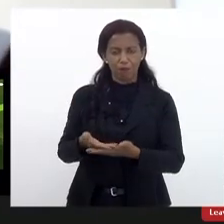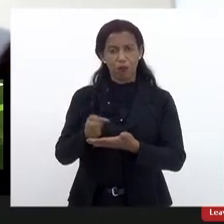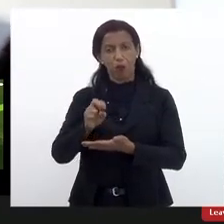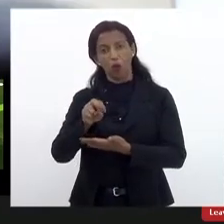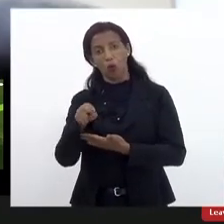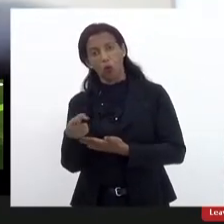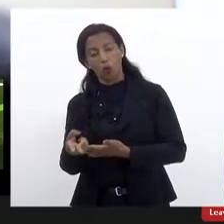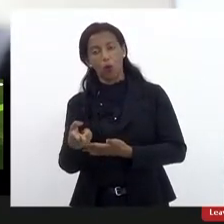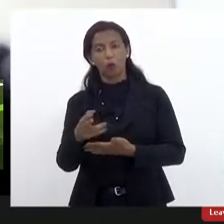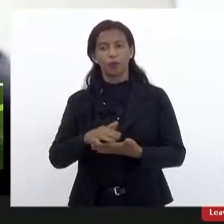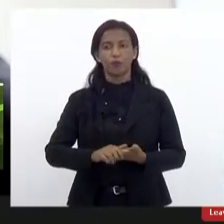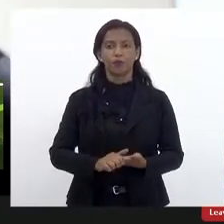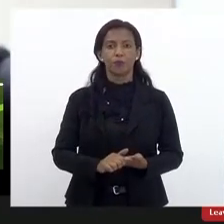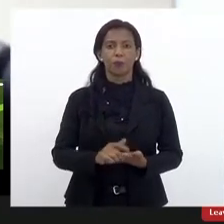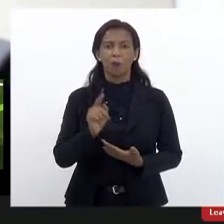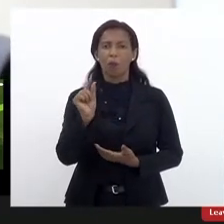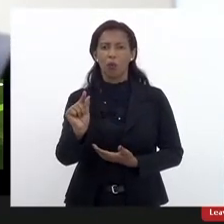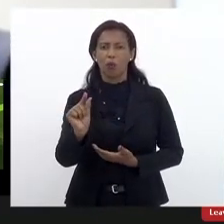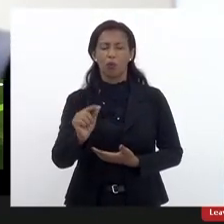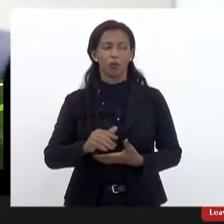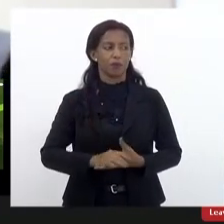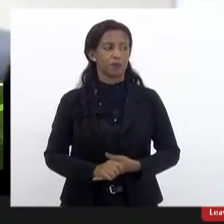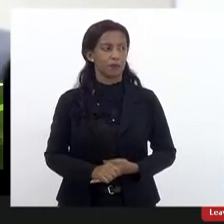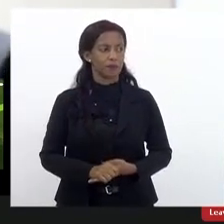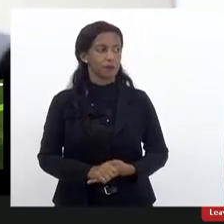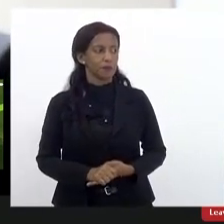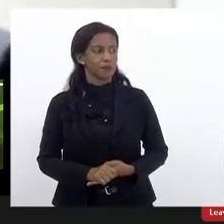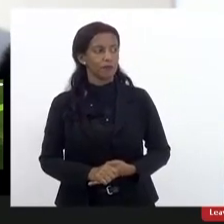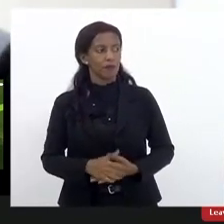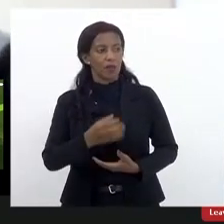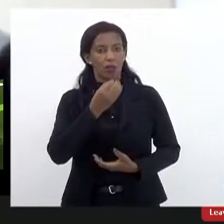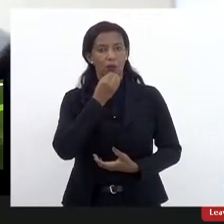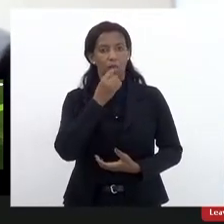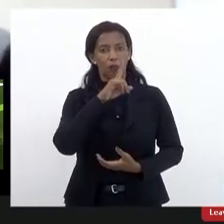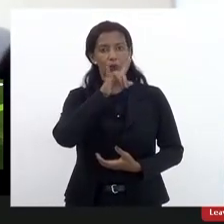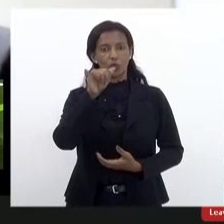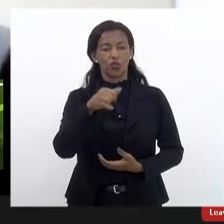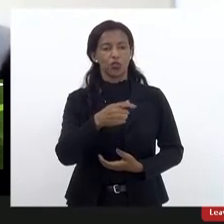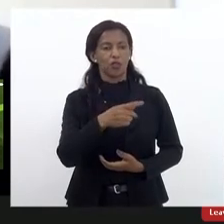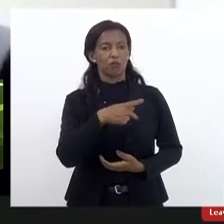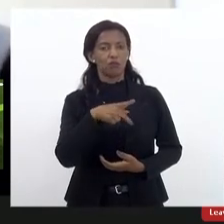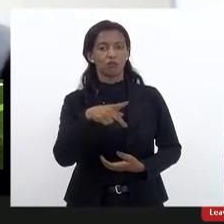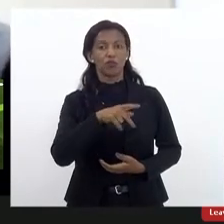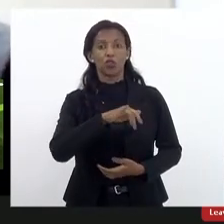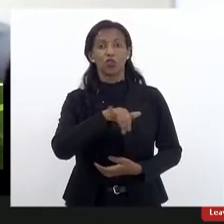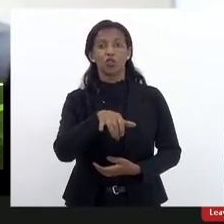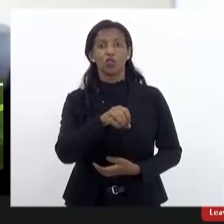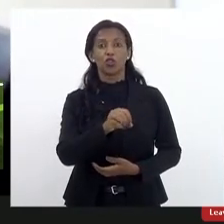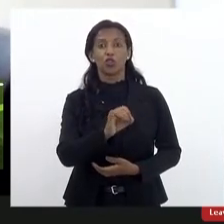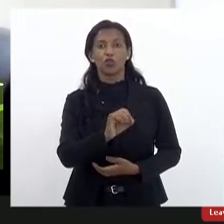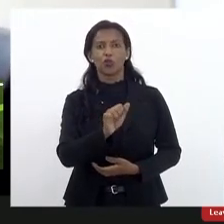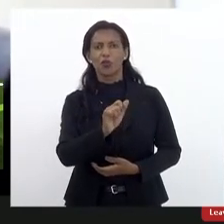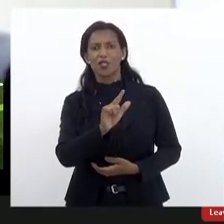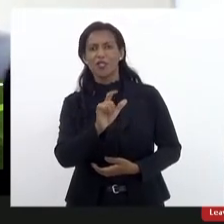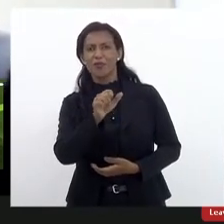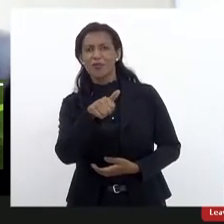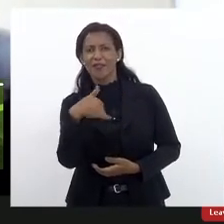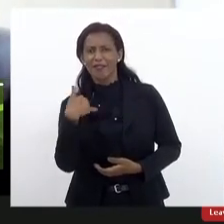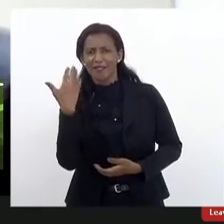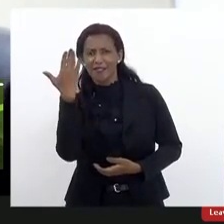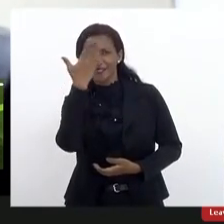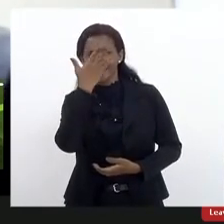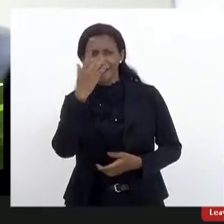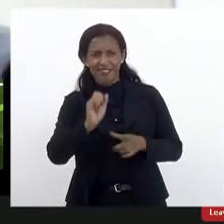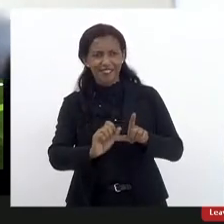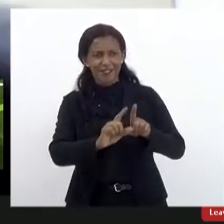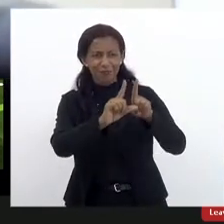sobre ele. Eu quero também aqui dar meu bom dia à professora Joilza e a toda a equipe da Seduc. Eu ainda não tinha visto aqui, não tinha aparecido